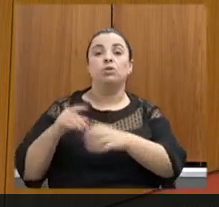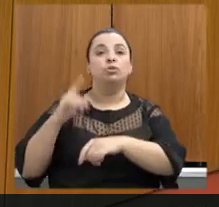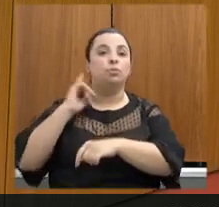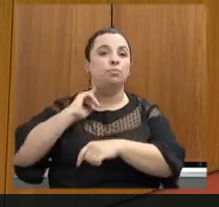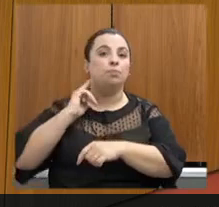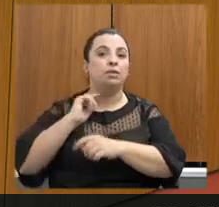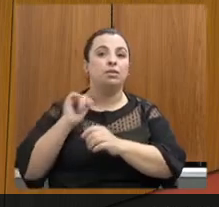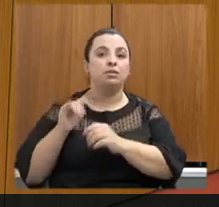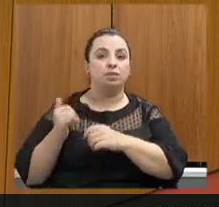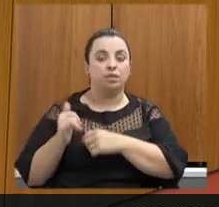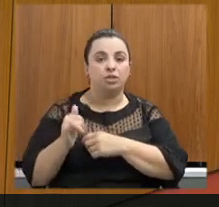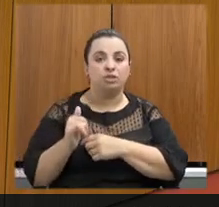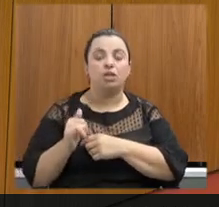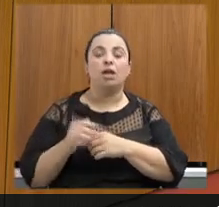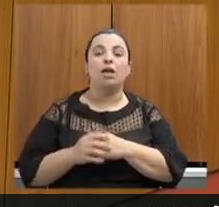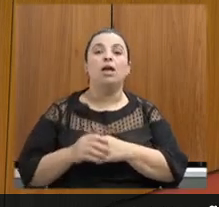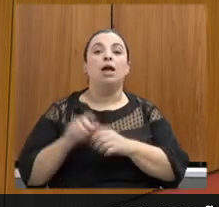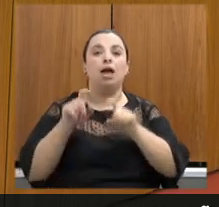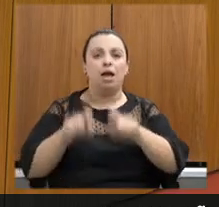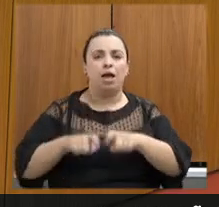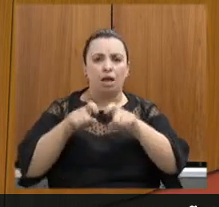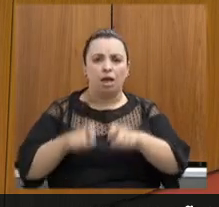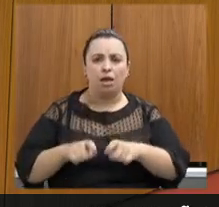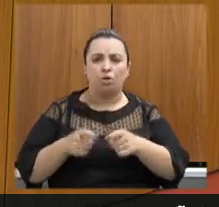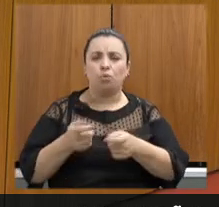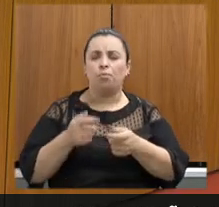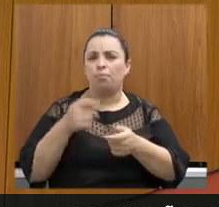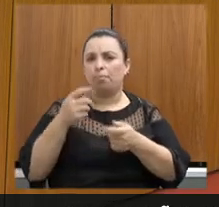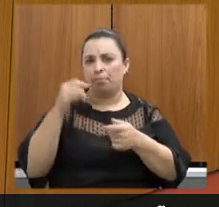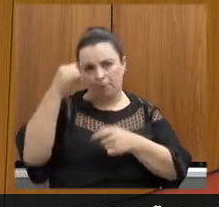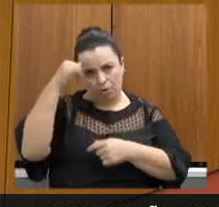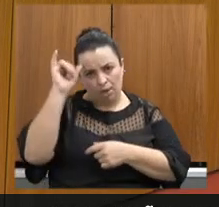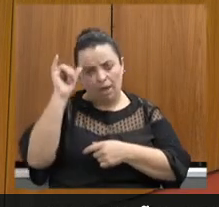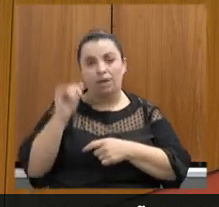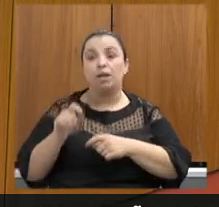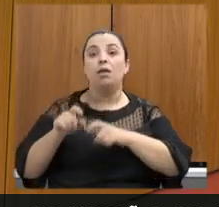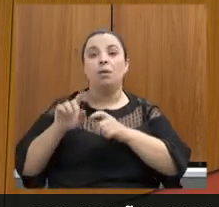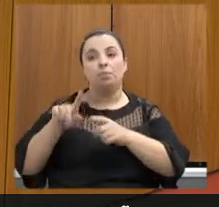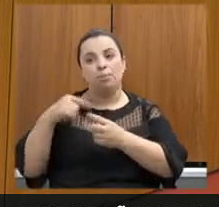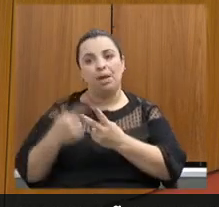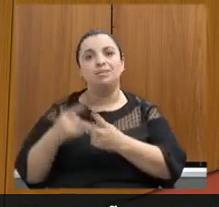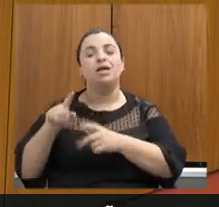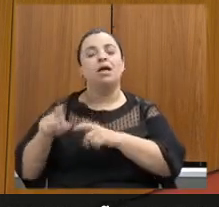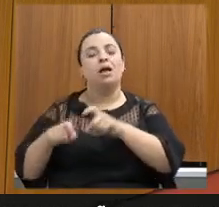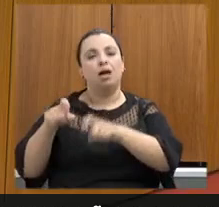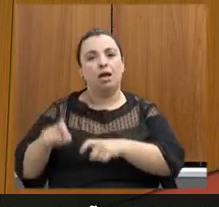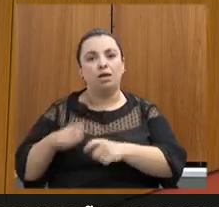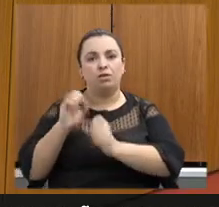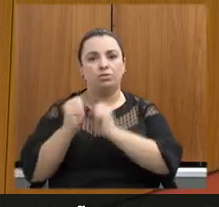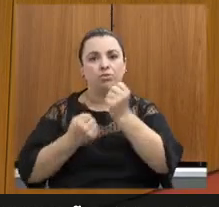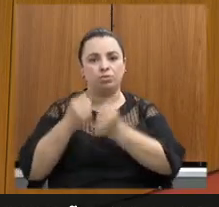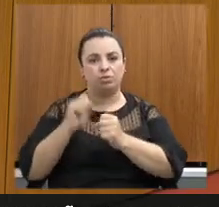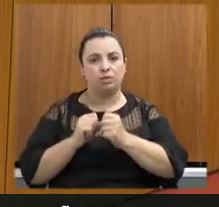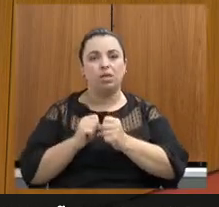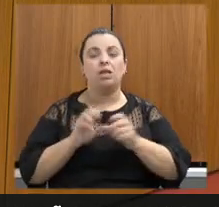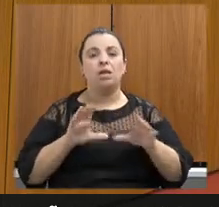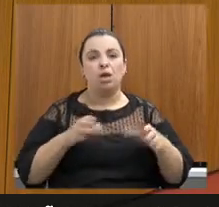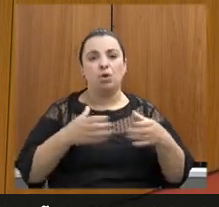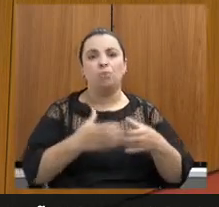...agropecuária e agroindústria e a Comissão Extraordinária das Energias Renováveis e os Recursos Hídricos.